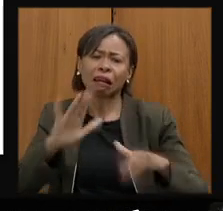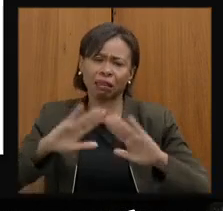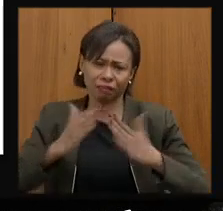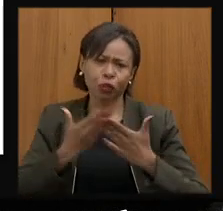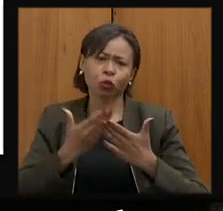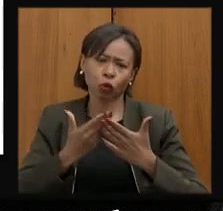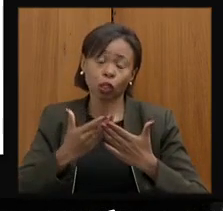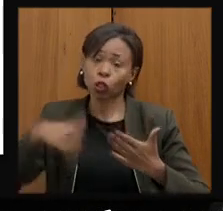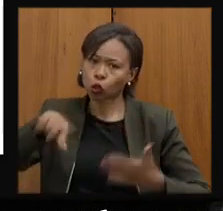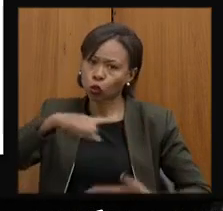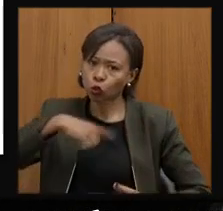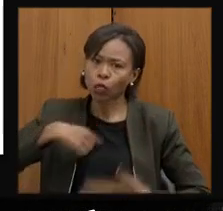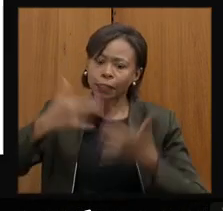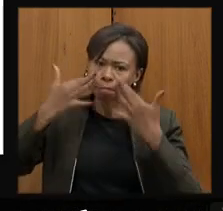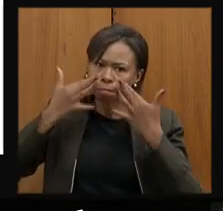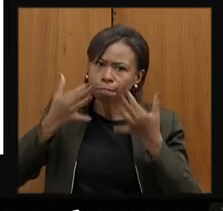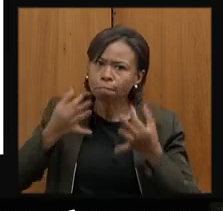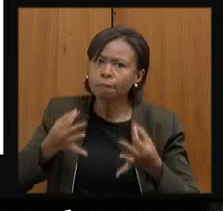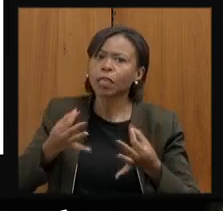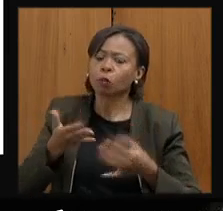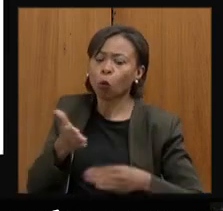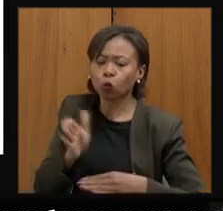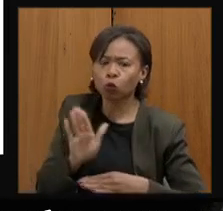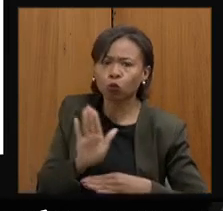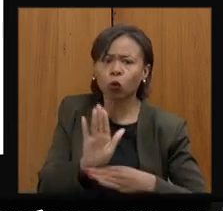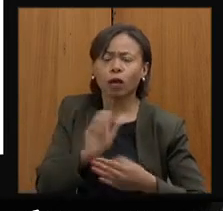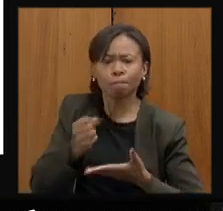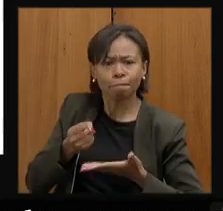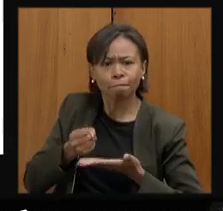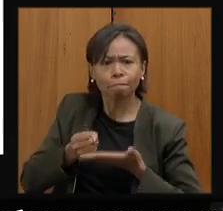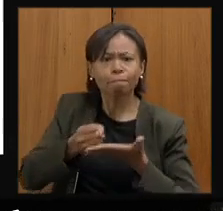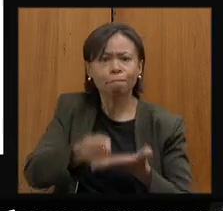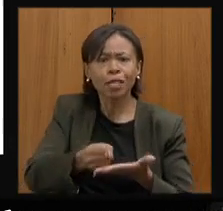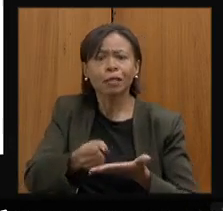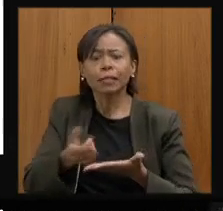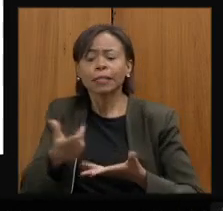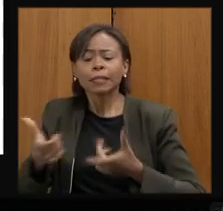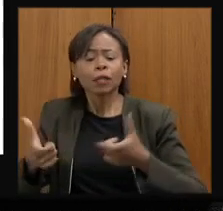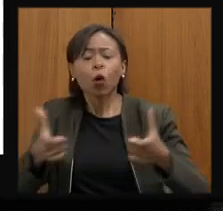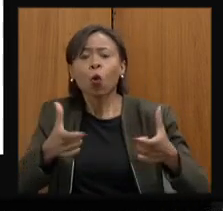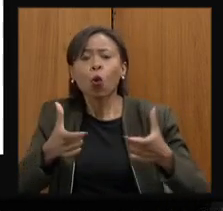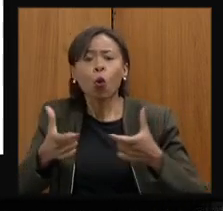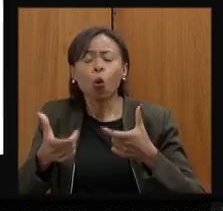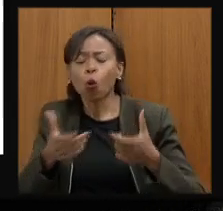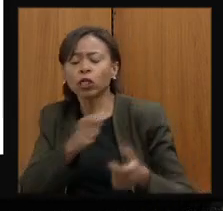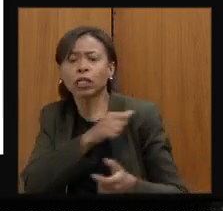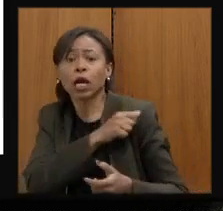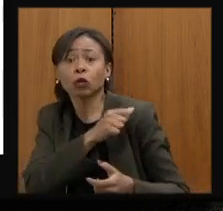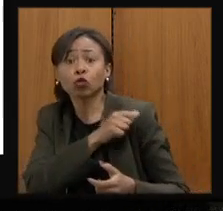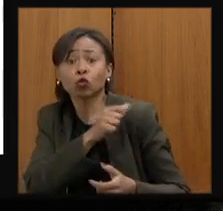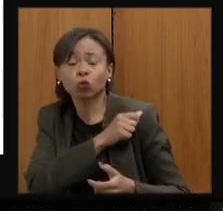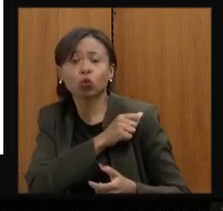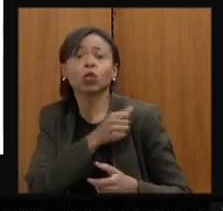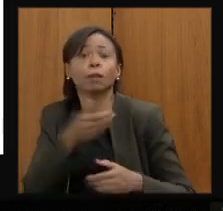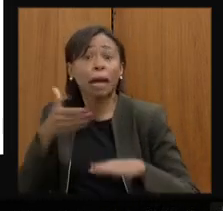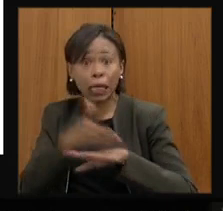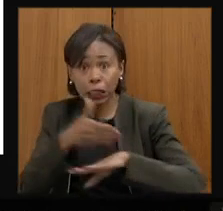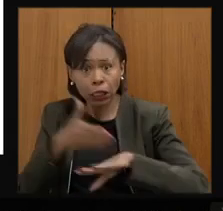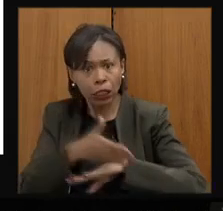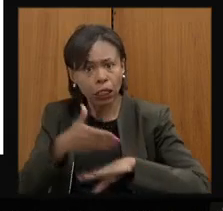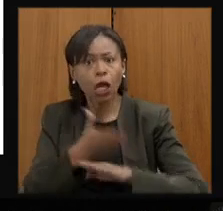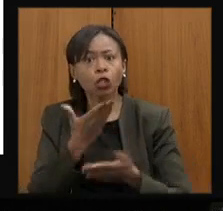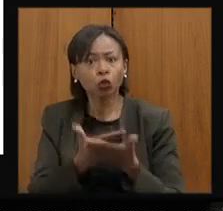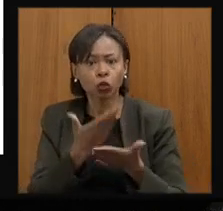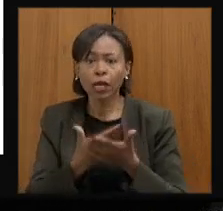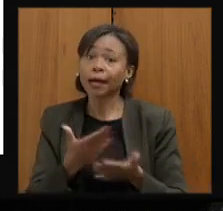atenta às ações de defesa, da busca pelo bom acesso dos nossos estudantes, evitar trabalho